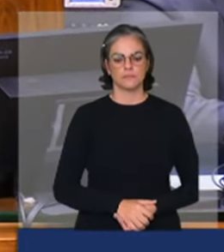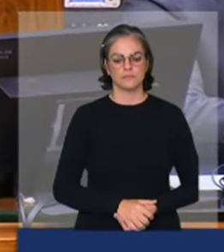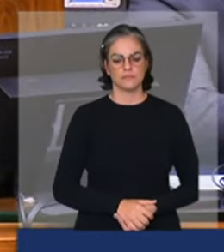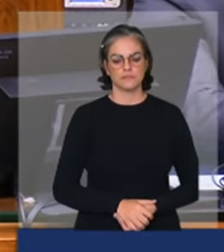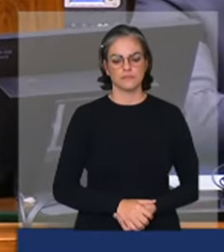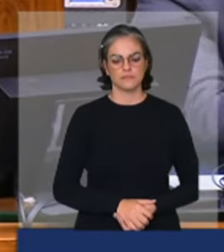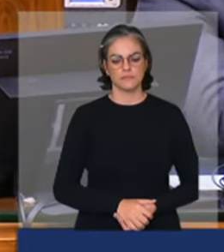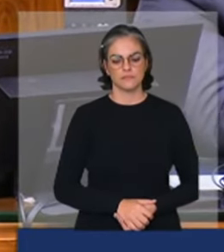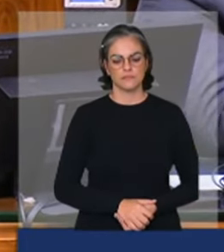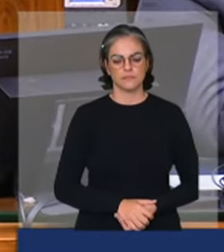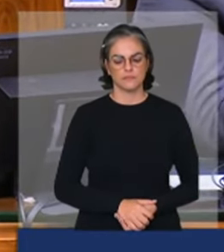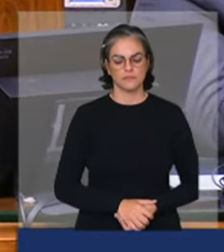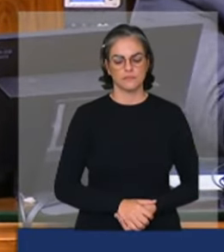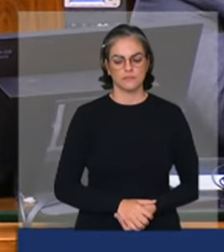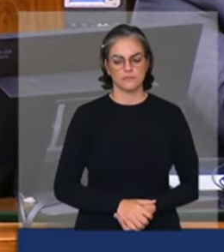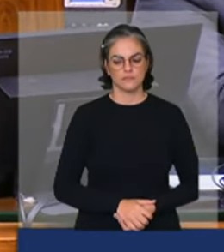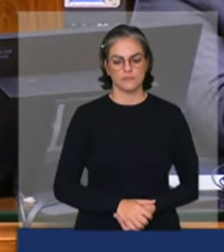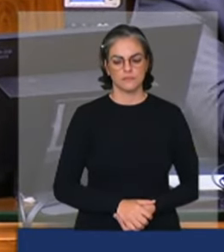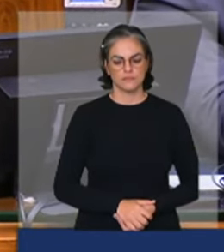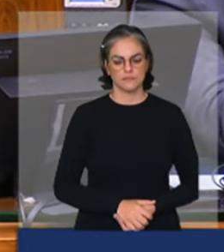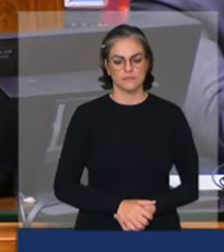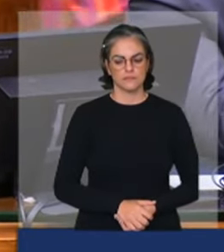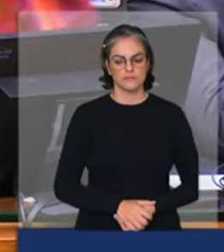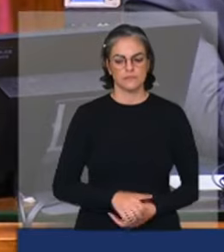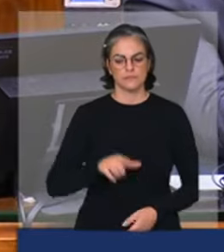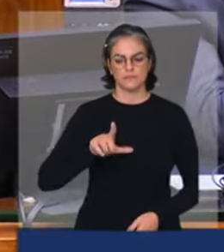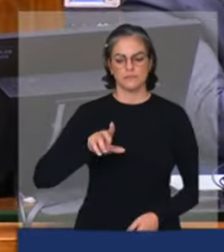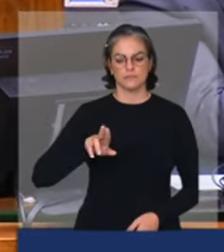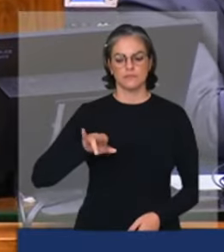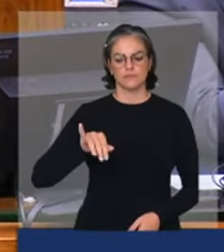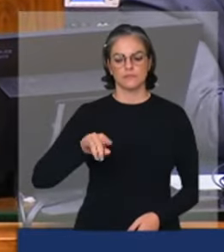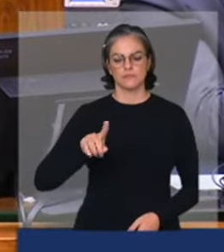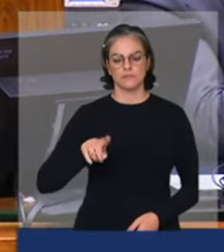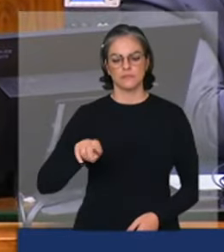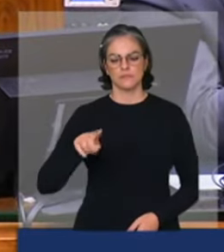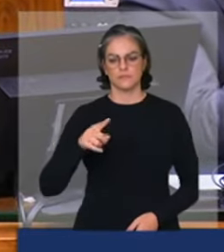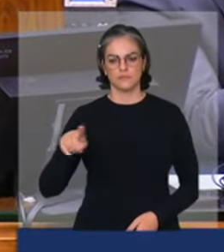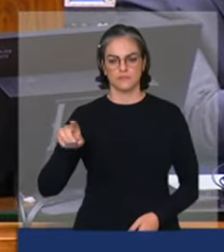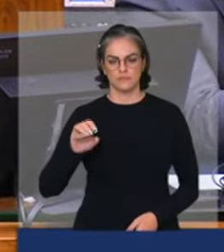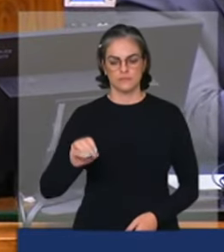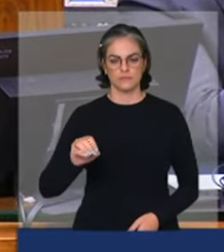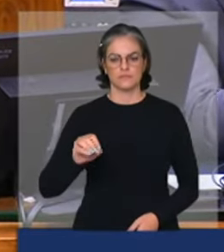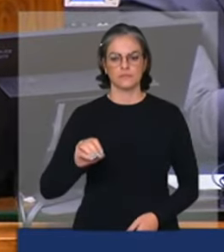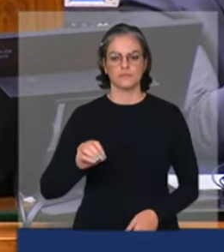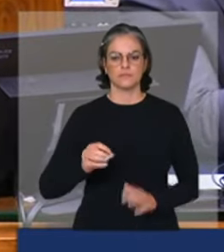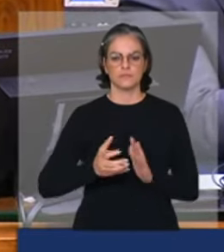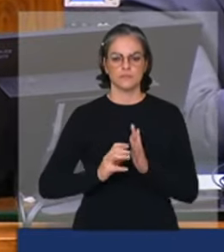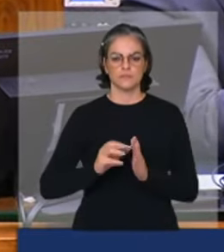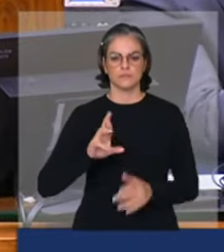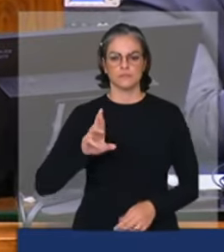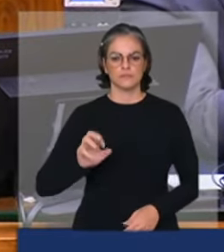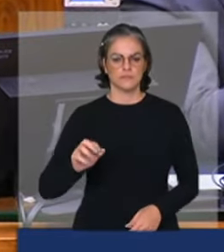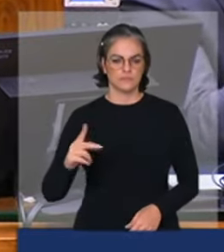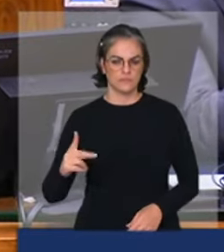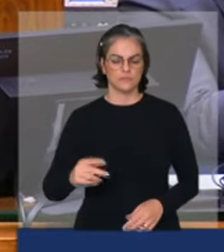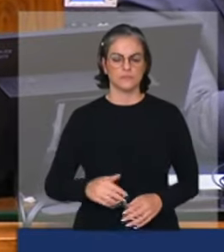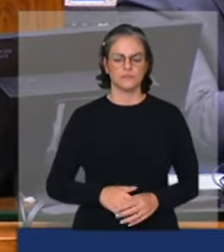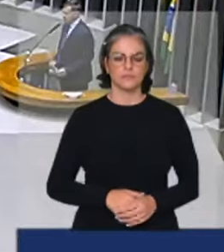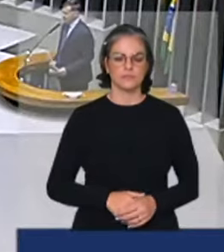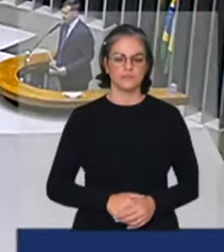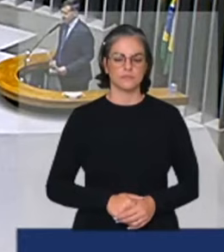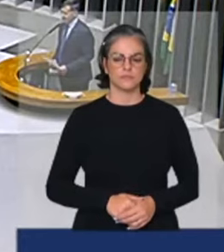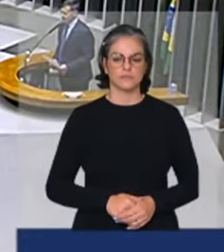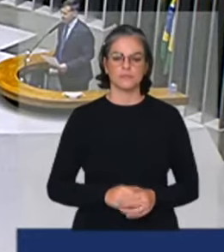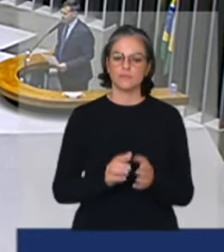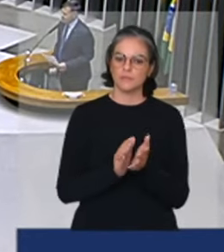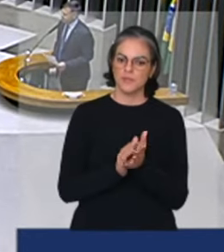começo agora fala deputado Luizão Gularte do republicanos senhor presidente bom dia demais colegas parabéns